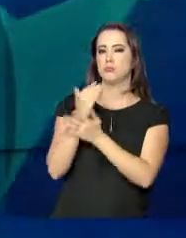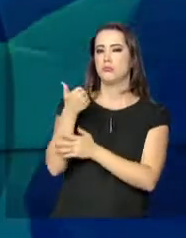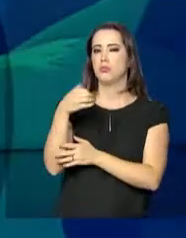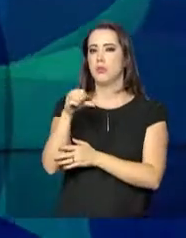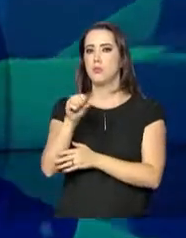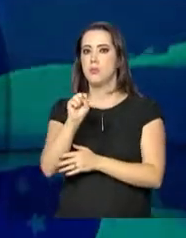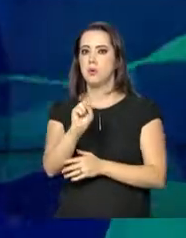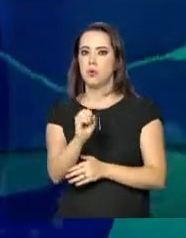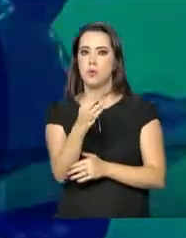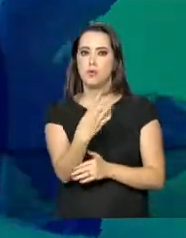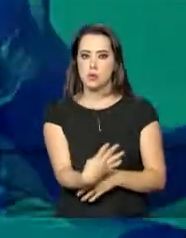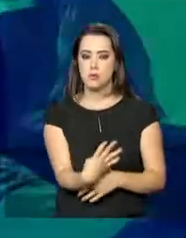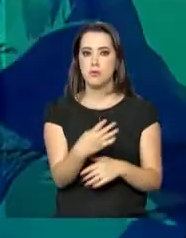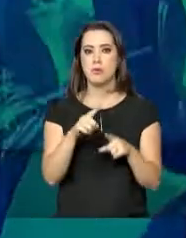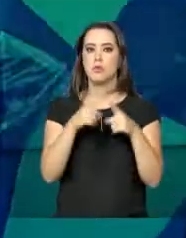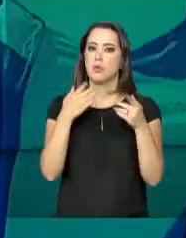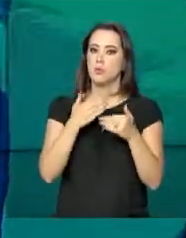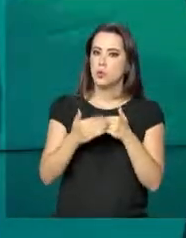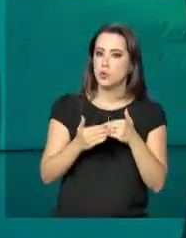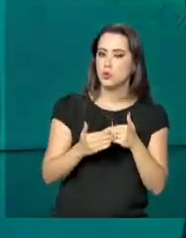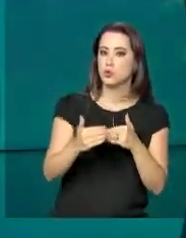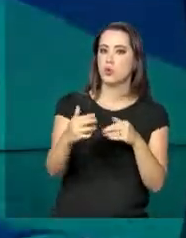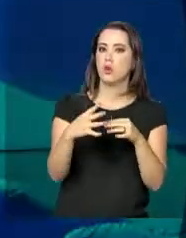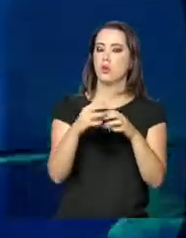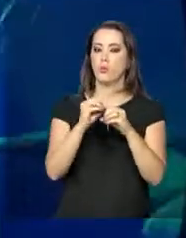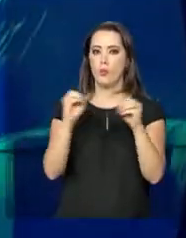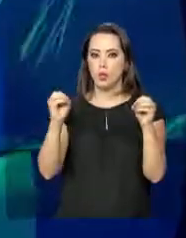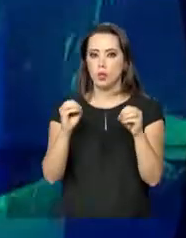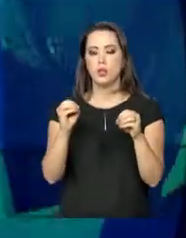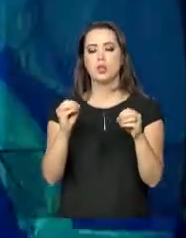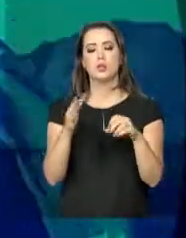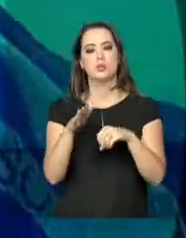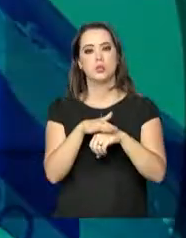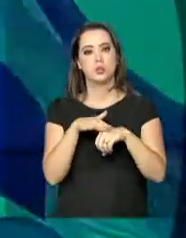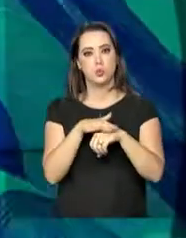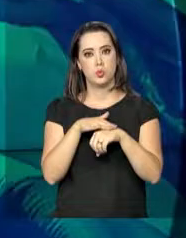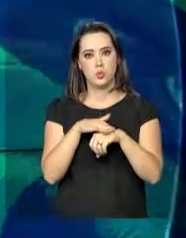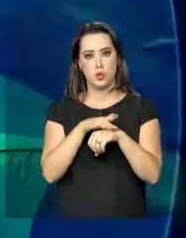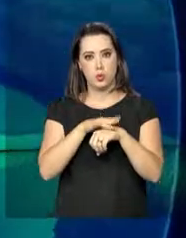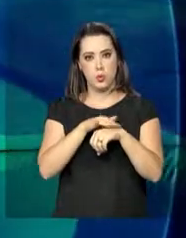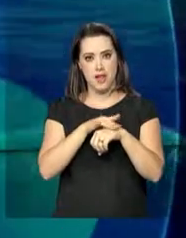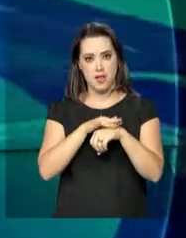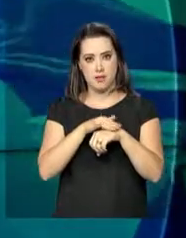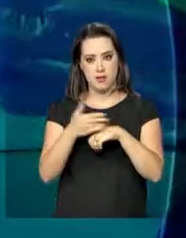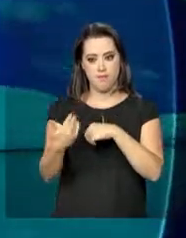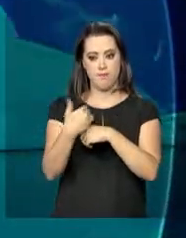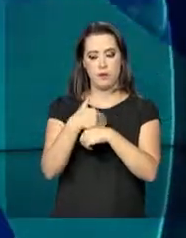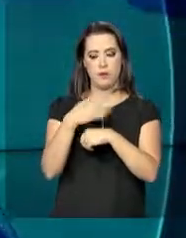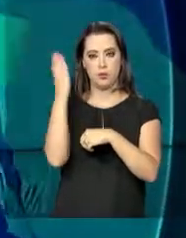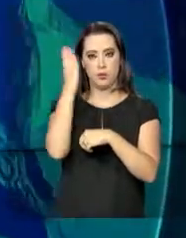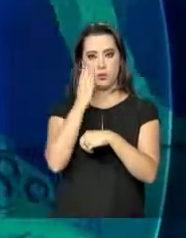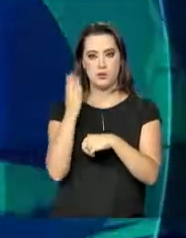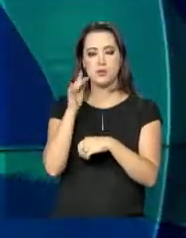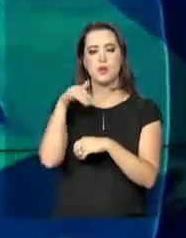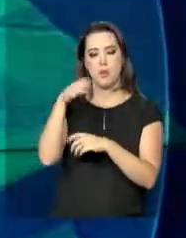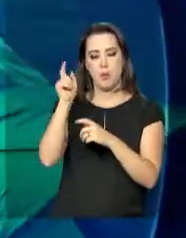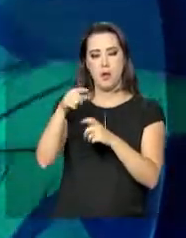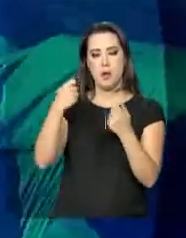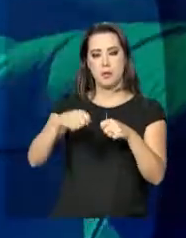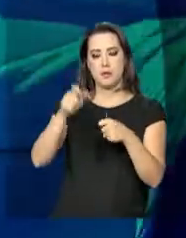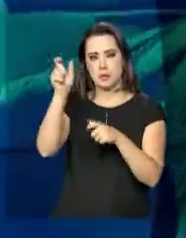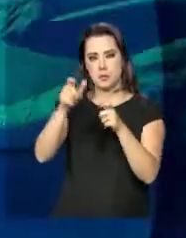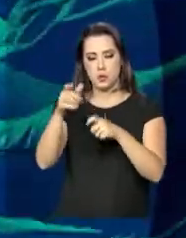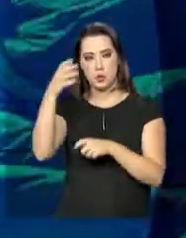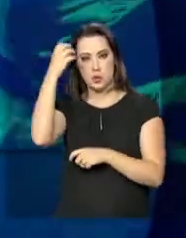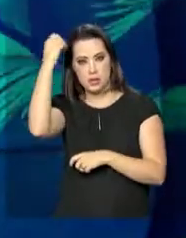1984 e, para continuar assim, é preciso que os viajantes evitem transportar alimentos de regiões como